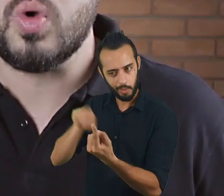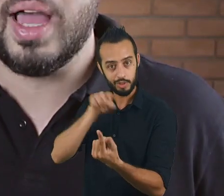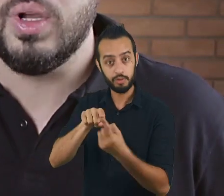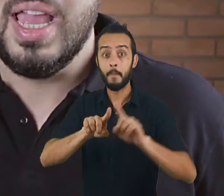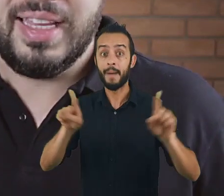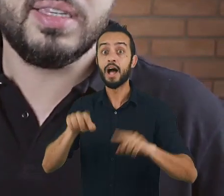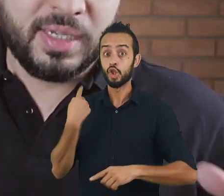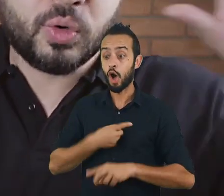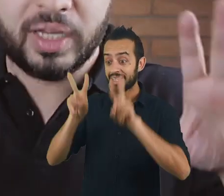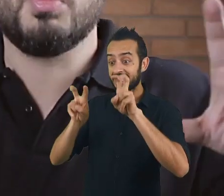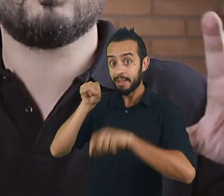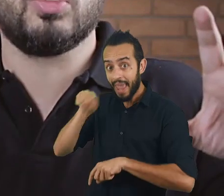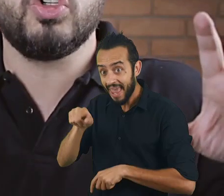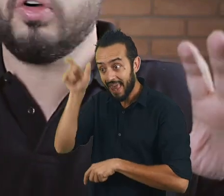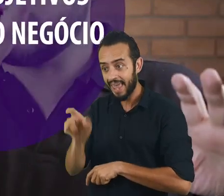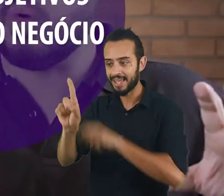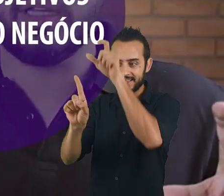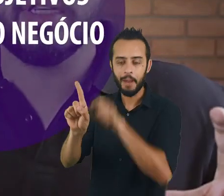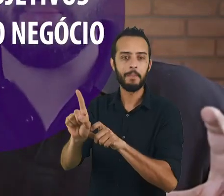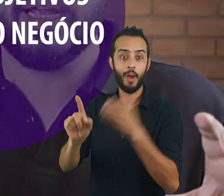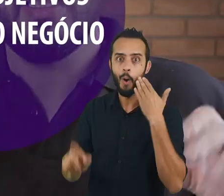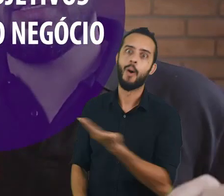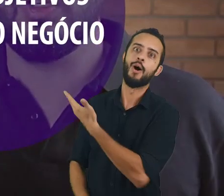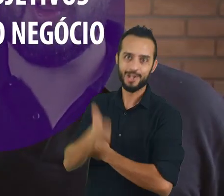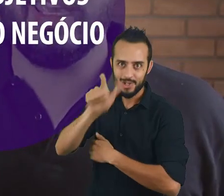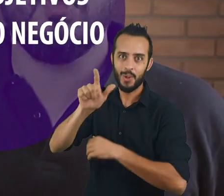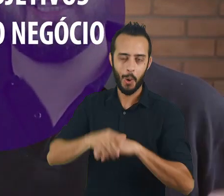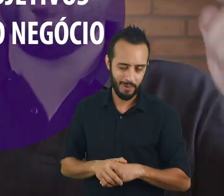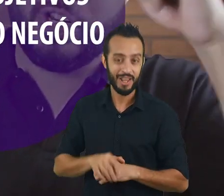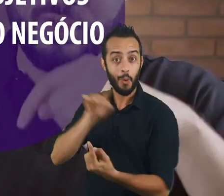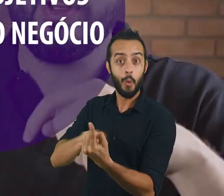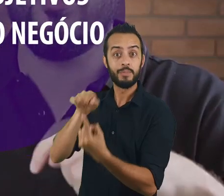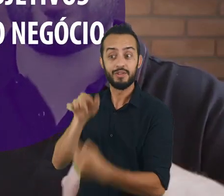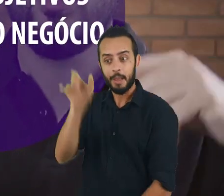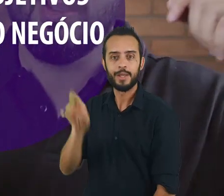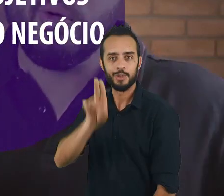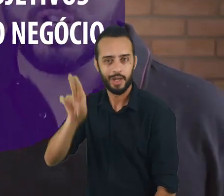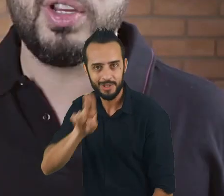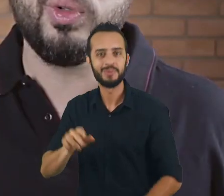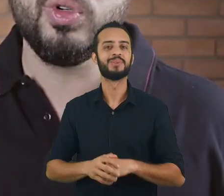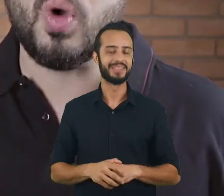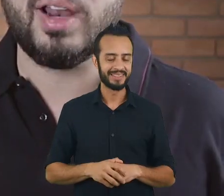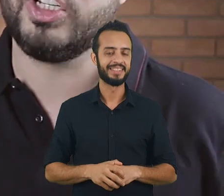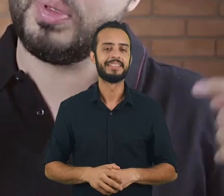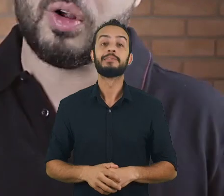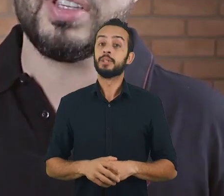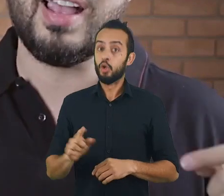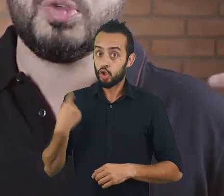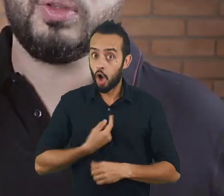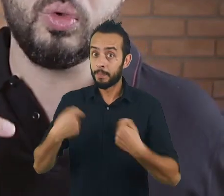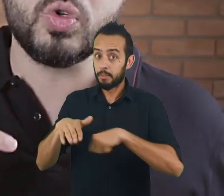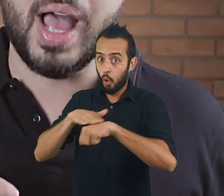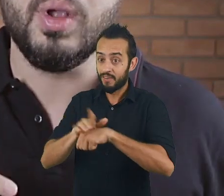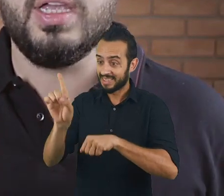respeito do usuário. Nesse círculo aqui, vou botar o círculo de novo, acho que a quarta vez que aparece. Esse círculo aqui que mostra o objetivo do negócio, o objetivo do usuário, a gente precisa